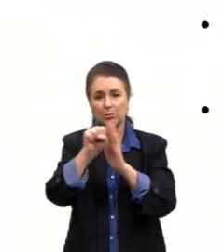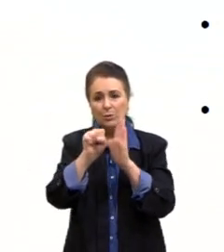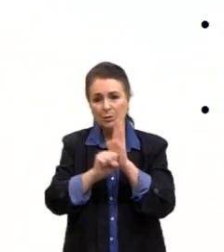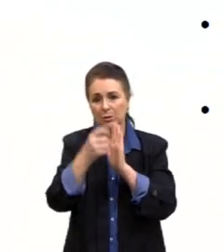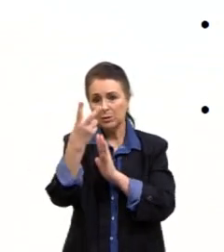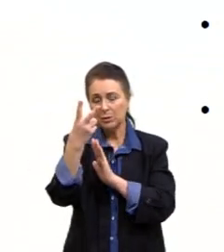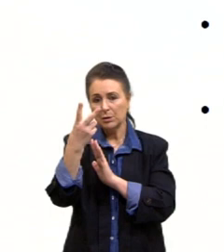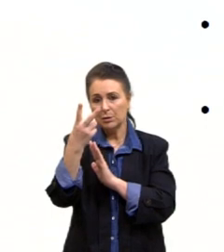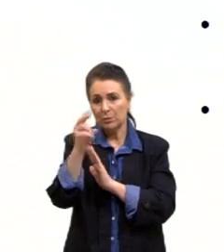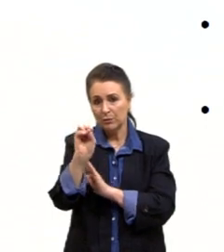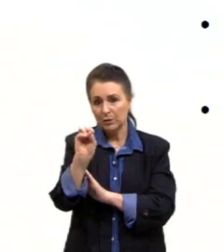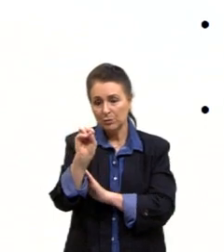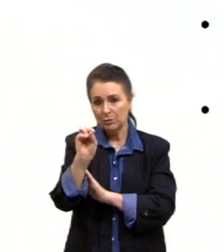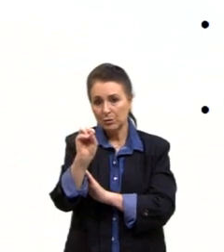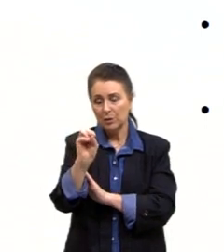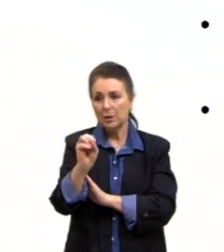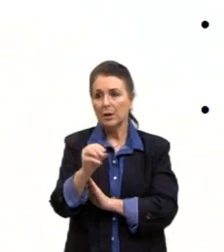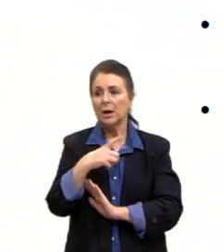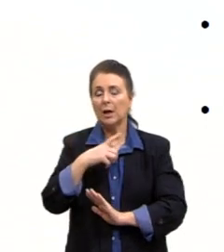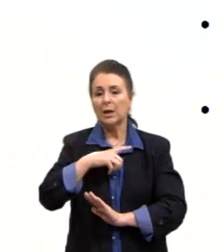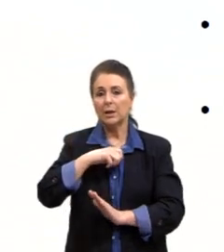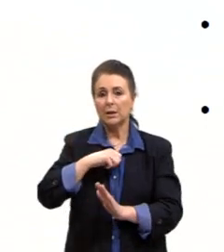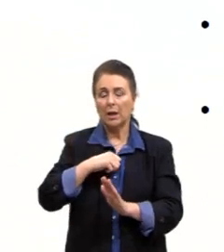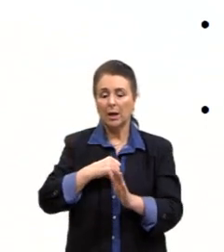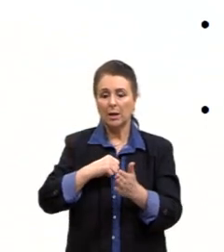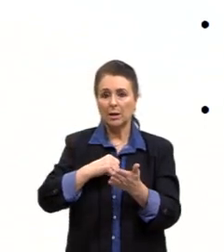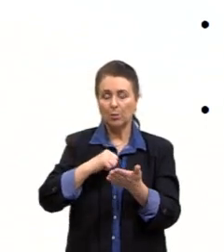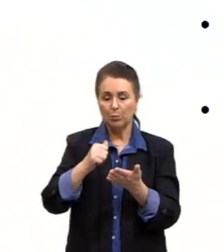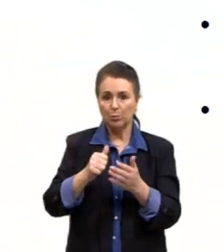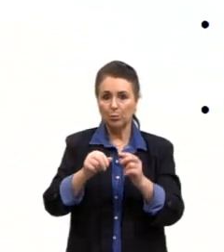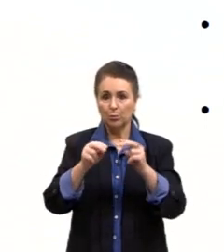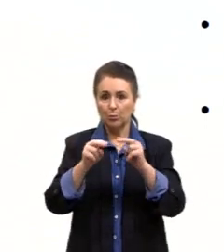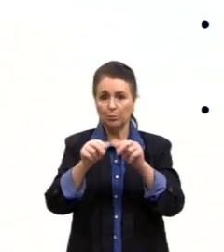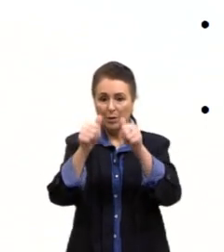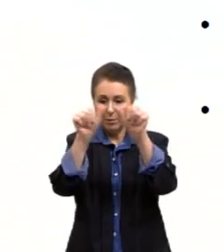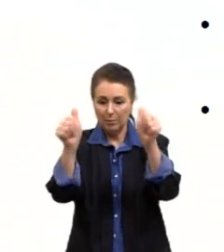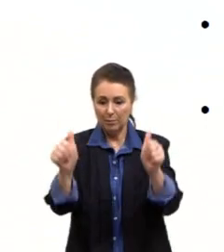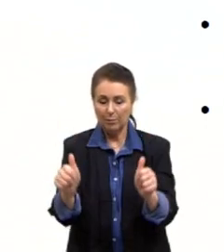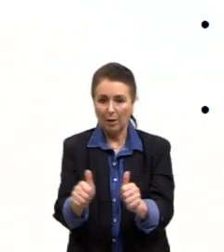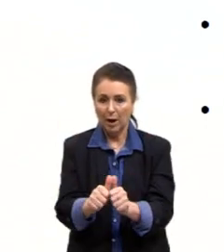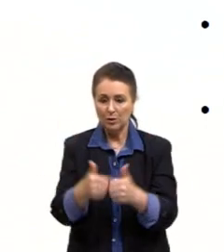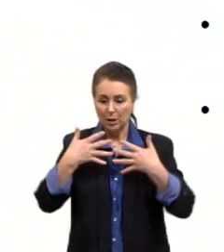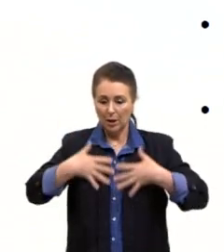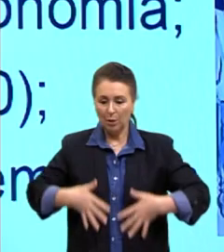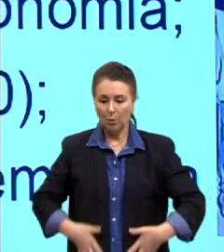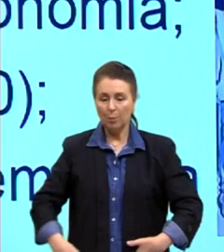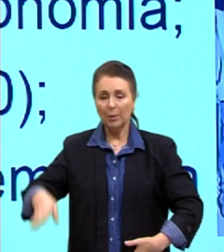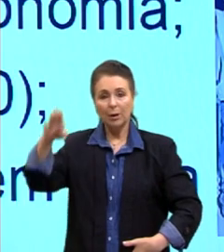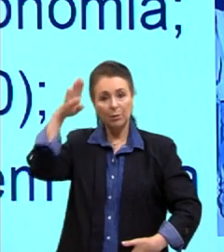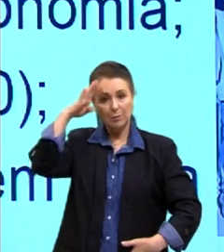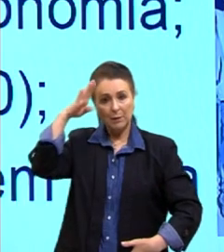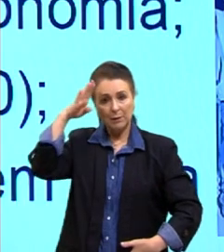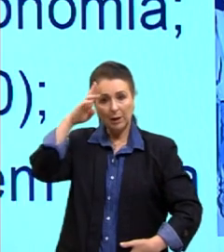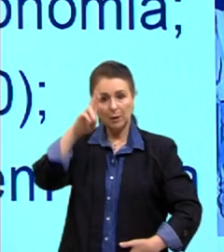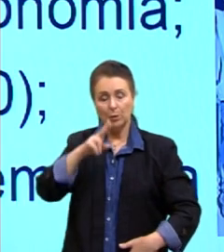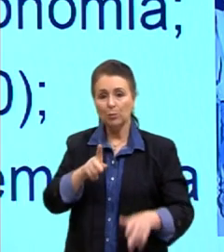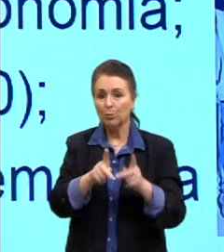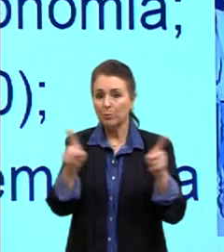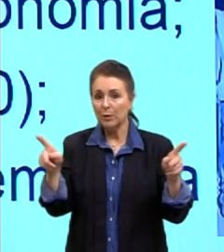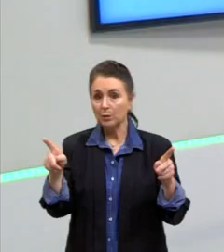aqui a gente tem uma ilustração de as vestimentas que o exército brasileiro utilizava na Guerra do Paraguai.